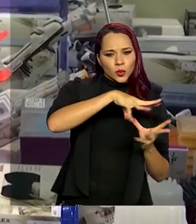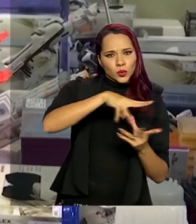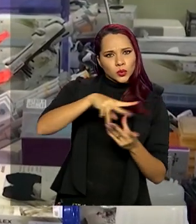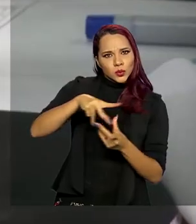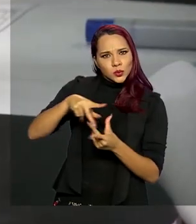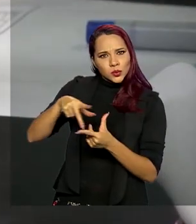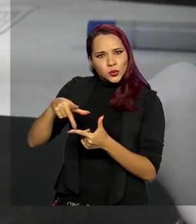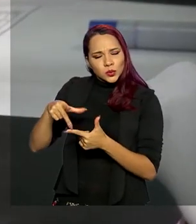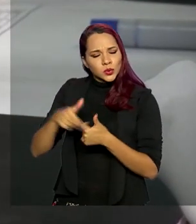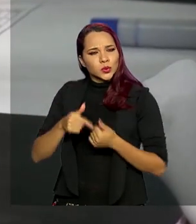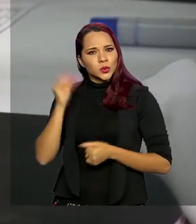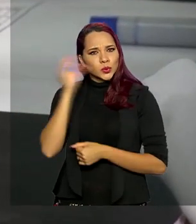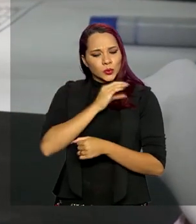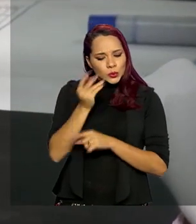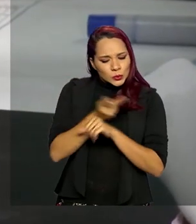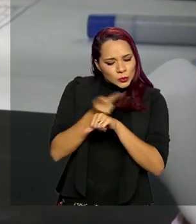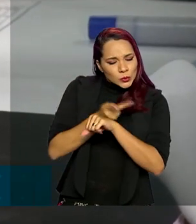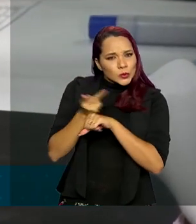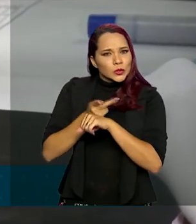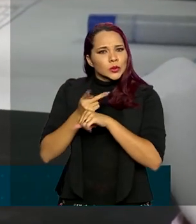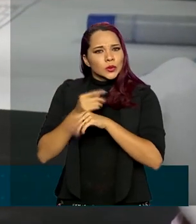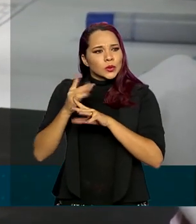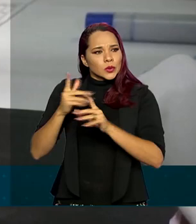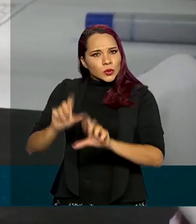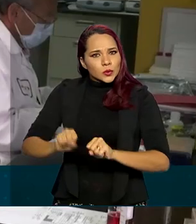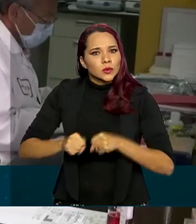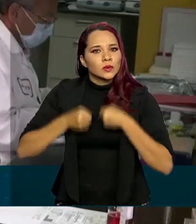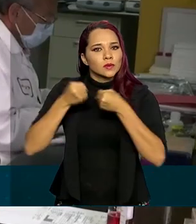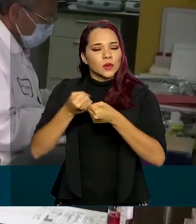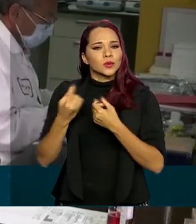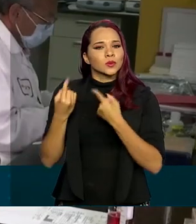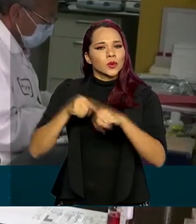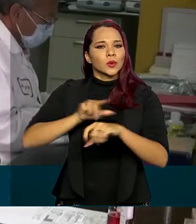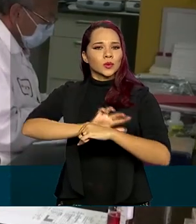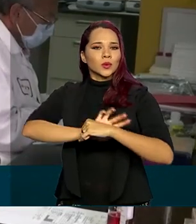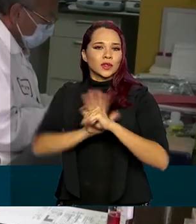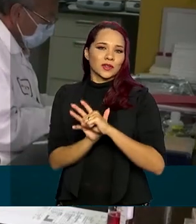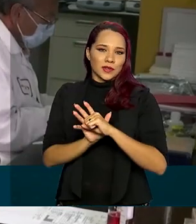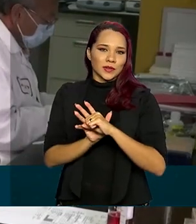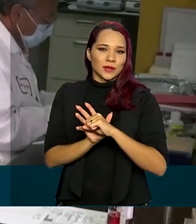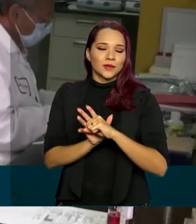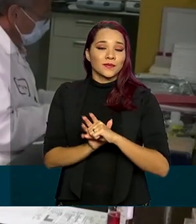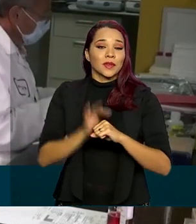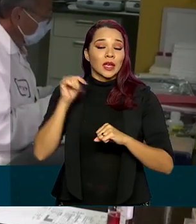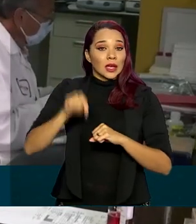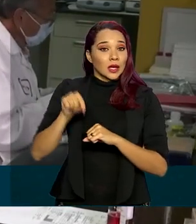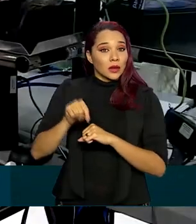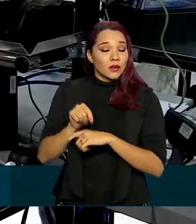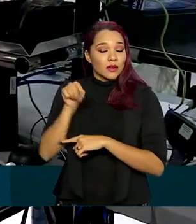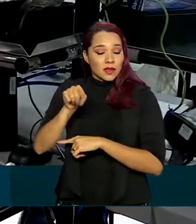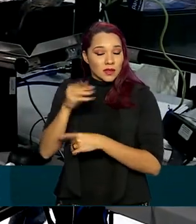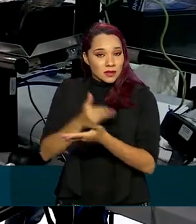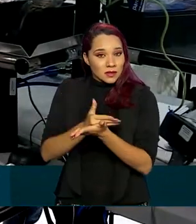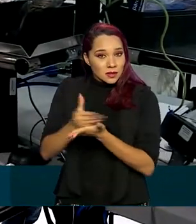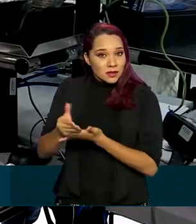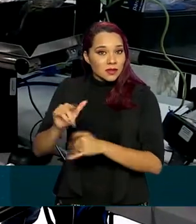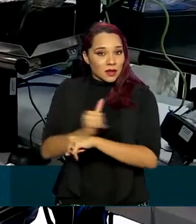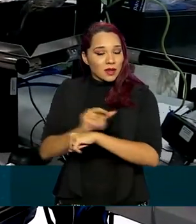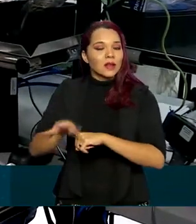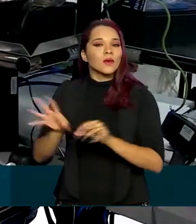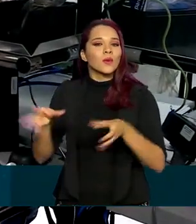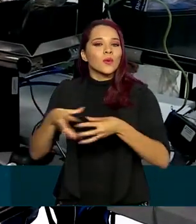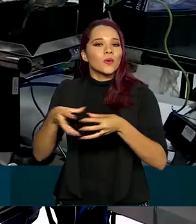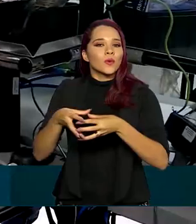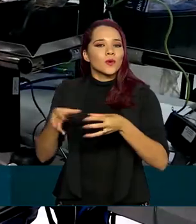contra o tempo e une esforços para combater a pandemia do novo coronavírus. E uma dessas iniciativas é o